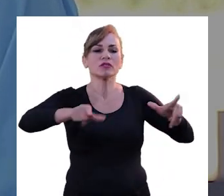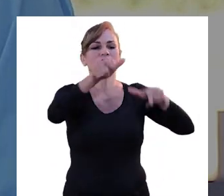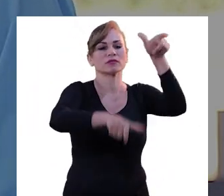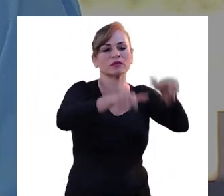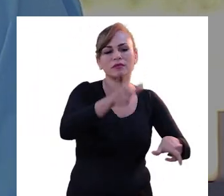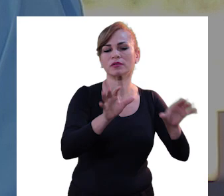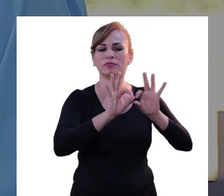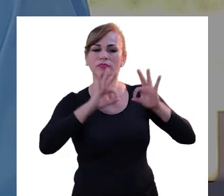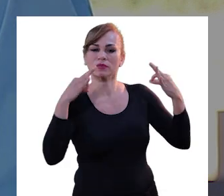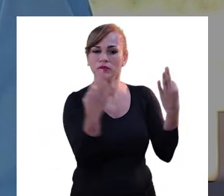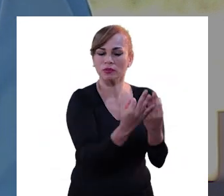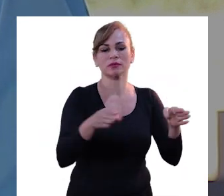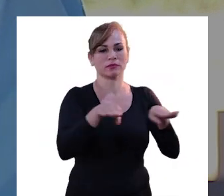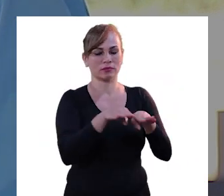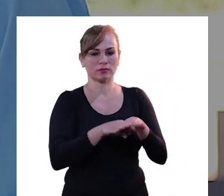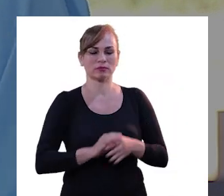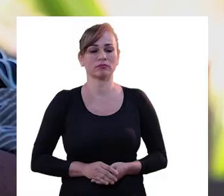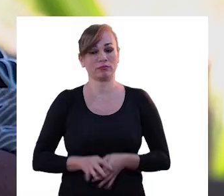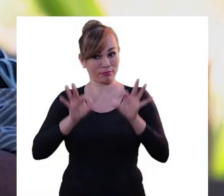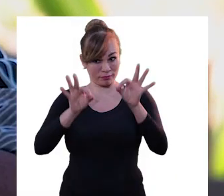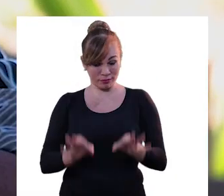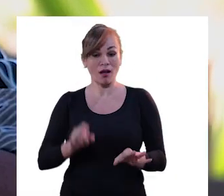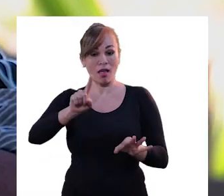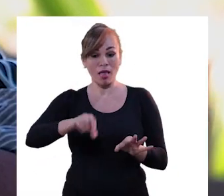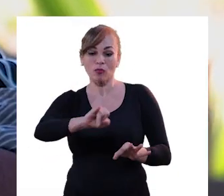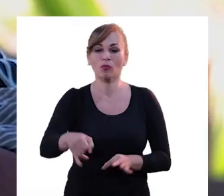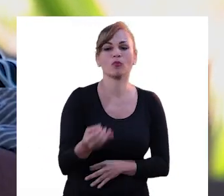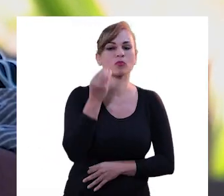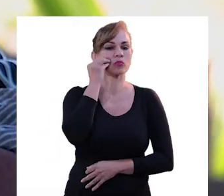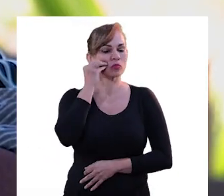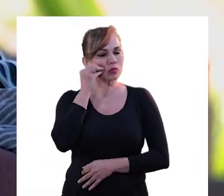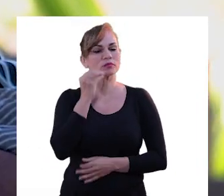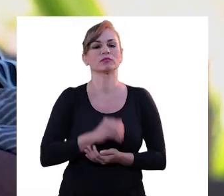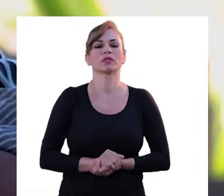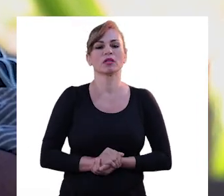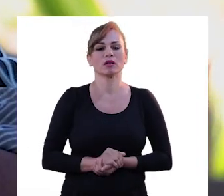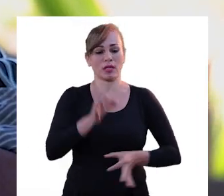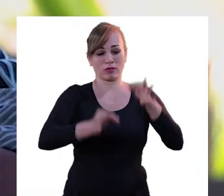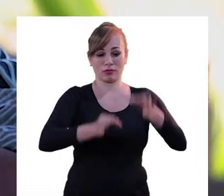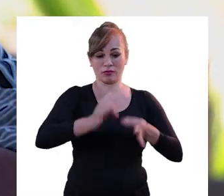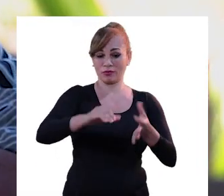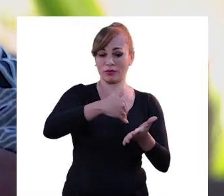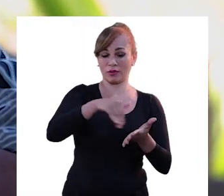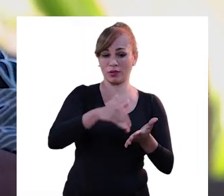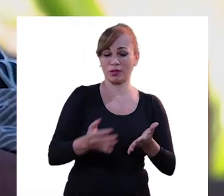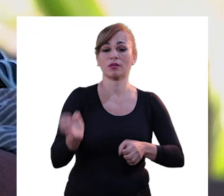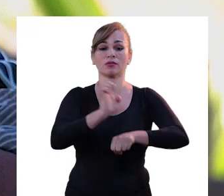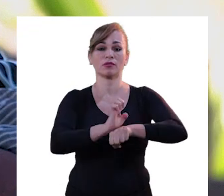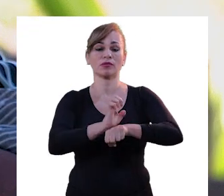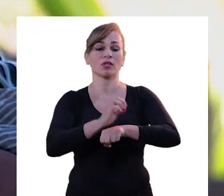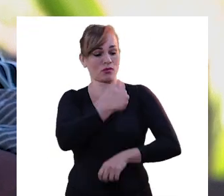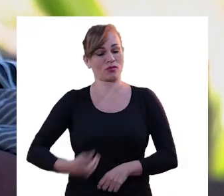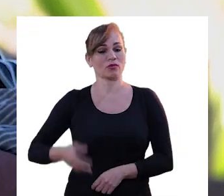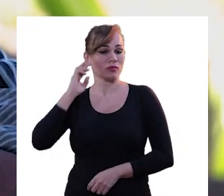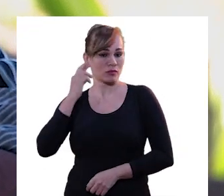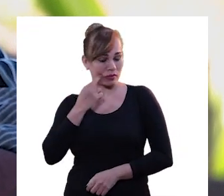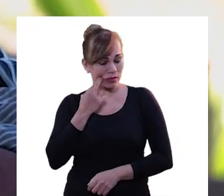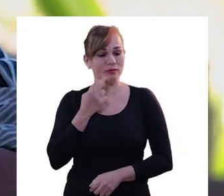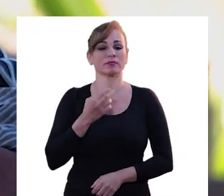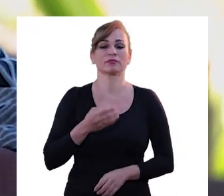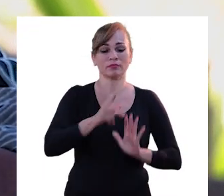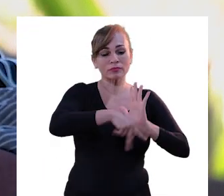na vida de muitas pessoas, de muitas famílias também? Com certeza. É uma oportunidade que a Sejus, o governo do estado de Rondônia,